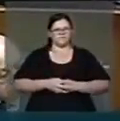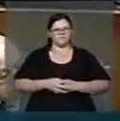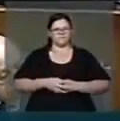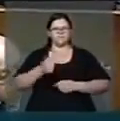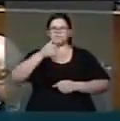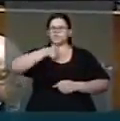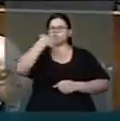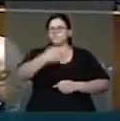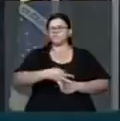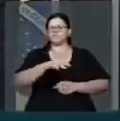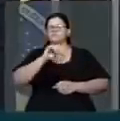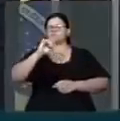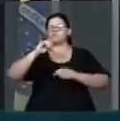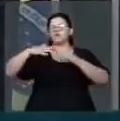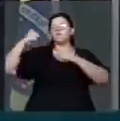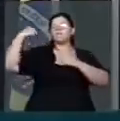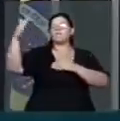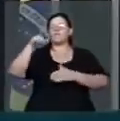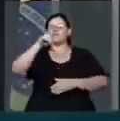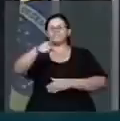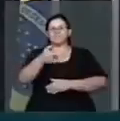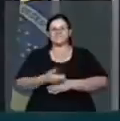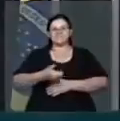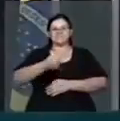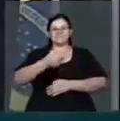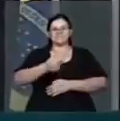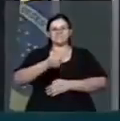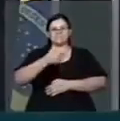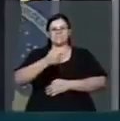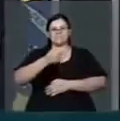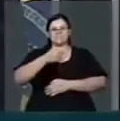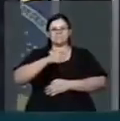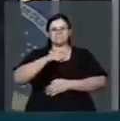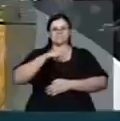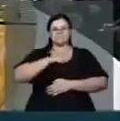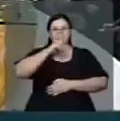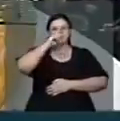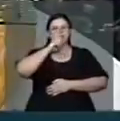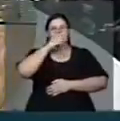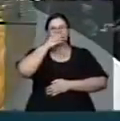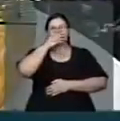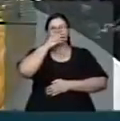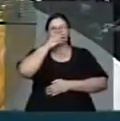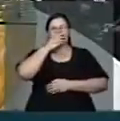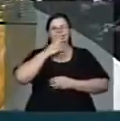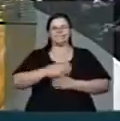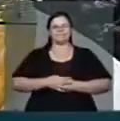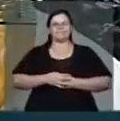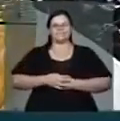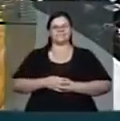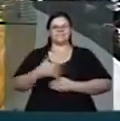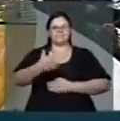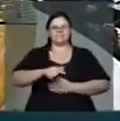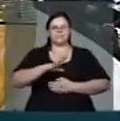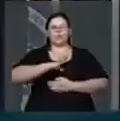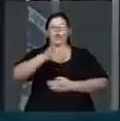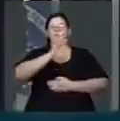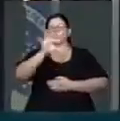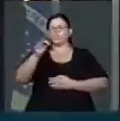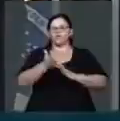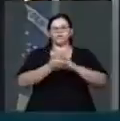Garanto que dali para fora é um frouxo. Amarela. Não tem coragem de dizer um décimo do que fala.